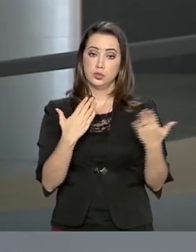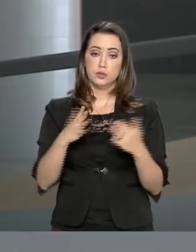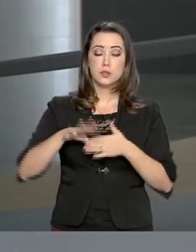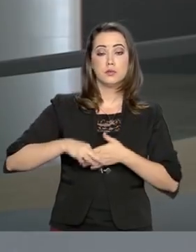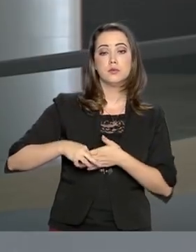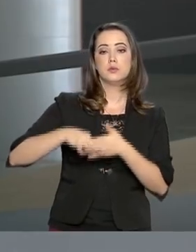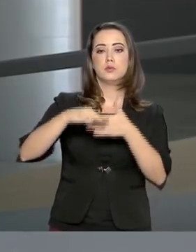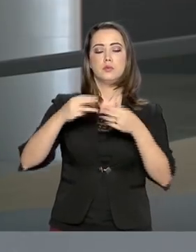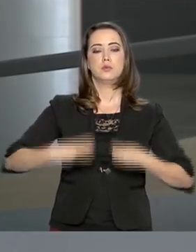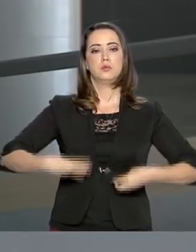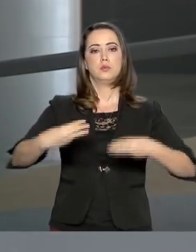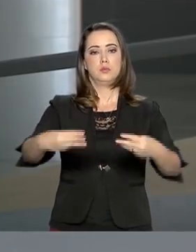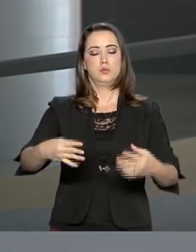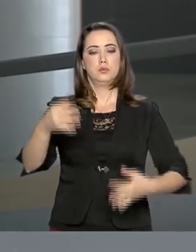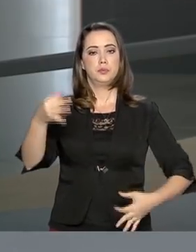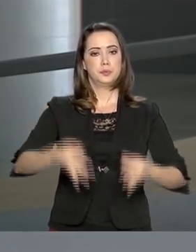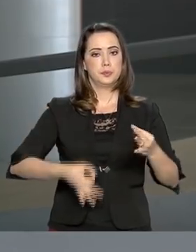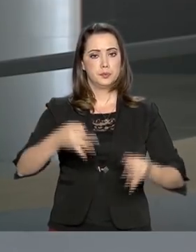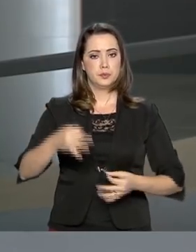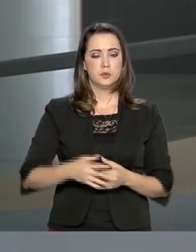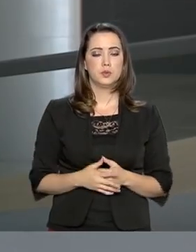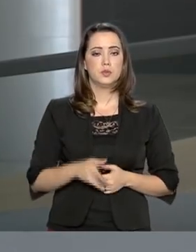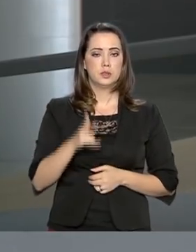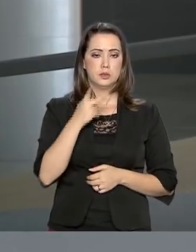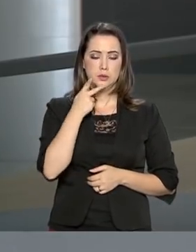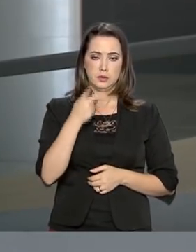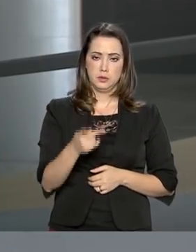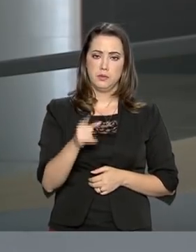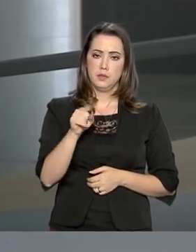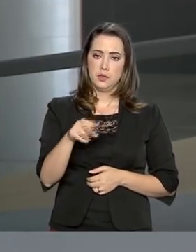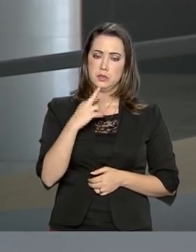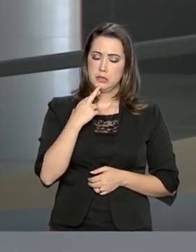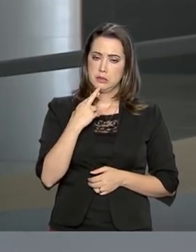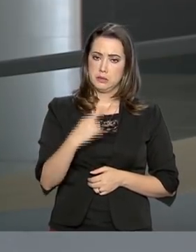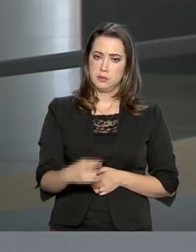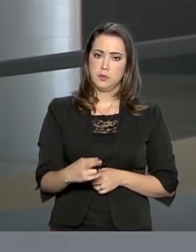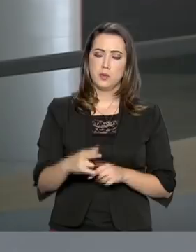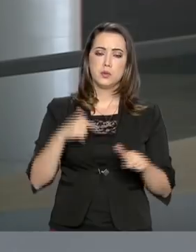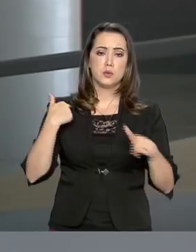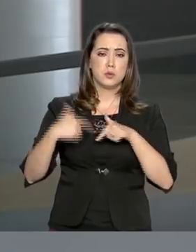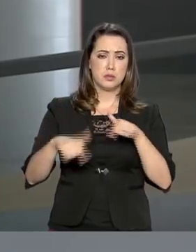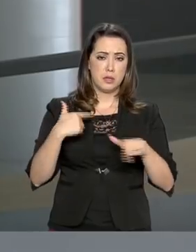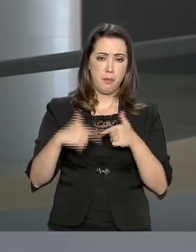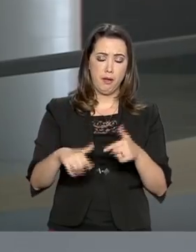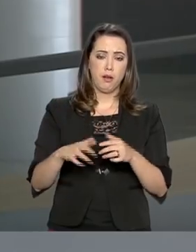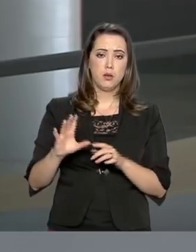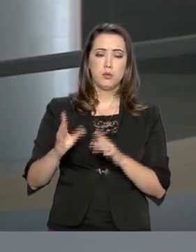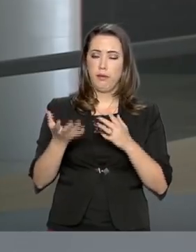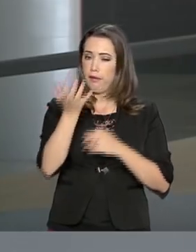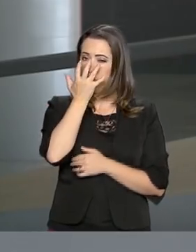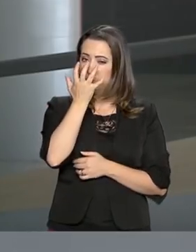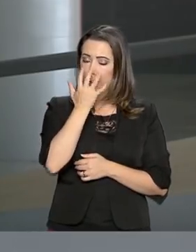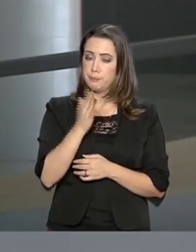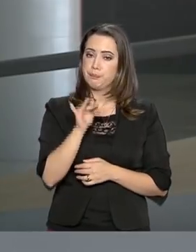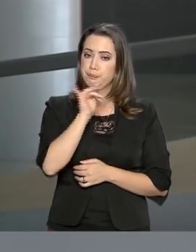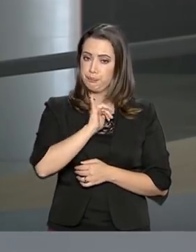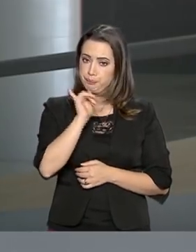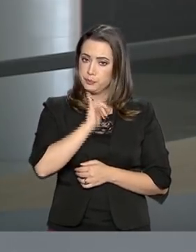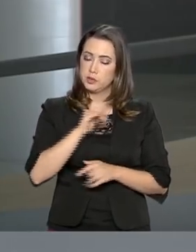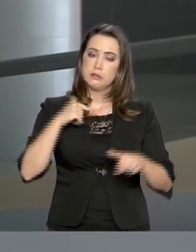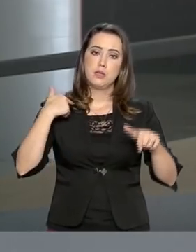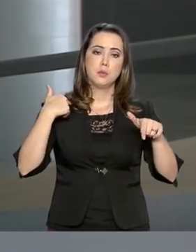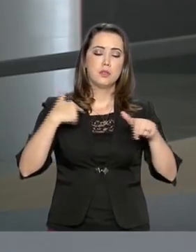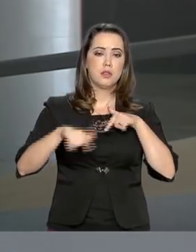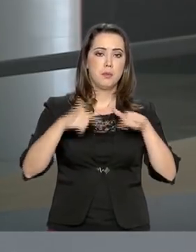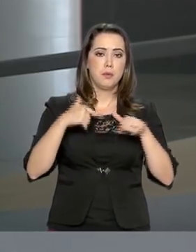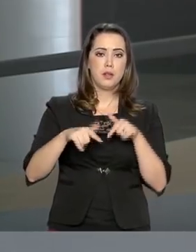comandando o ministério. O ministro destacou os resultados da Operação Carnaval, por exemplo, com a atuação